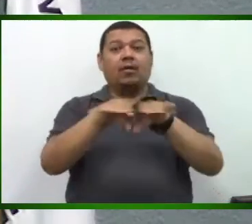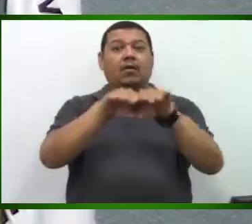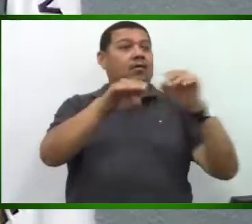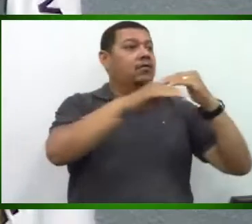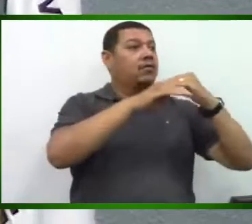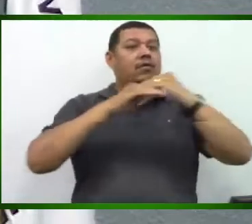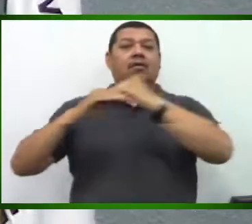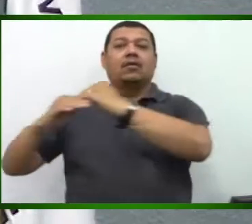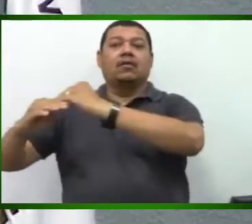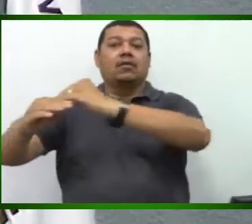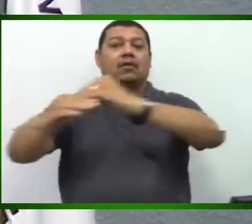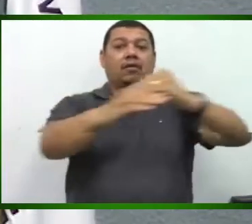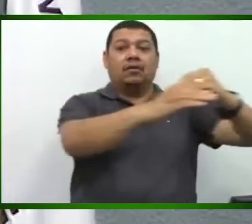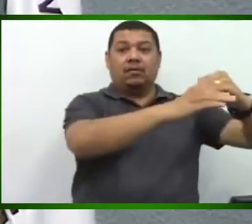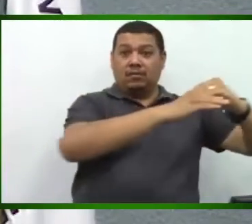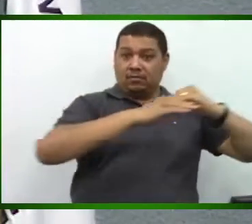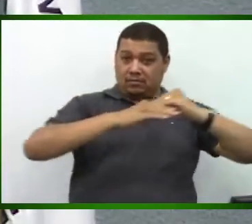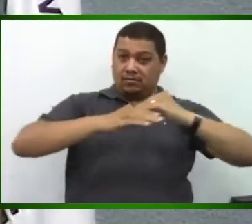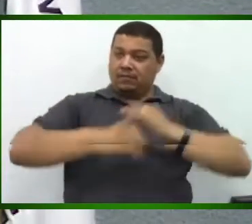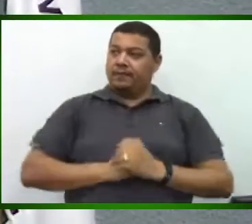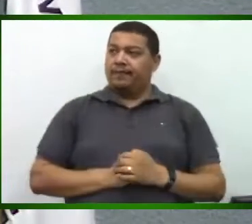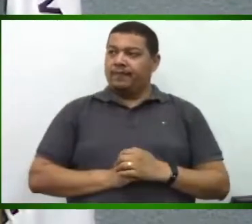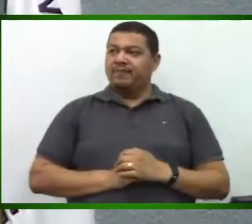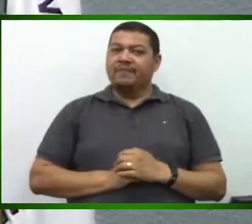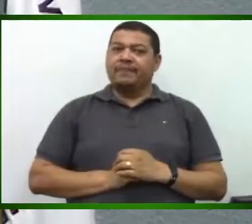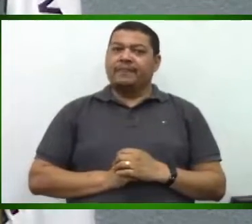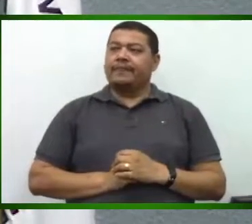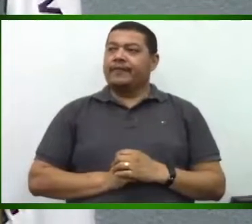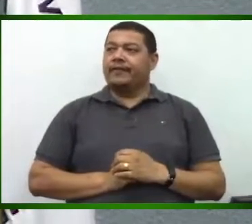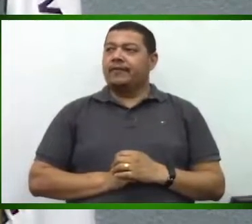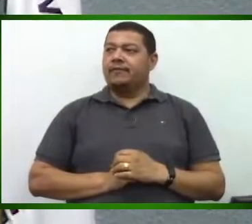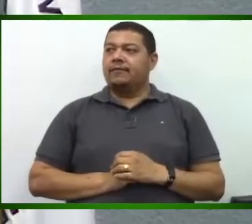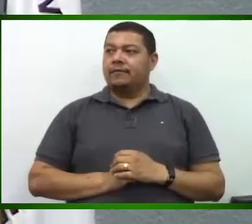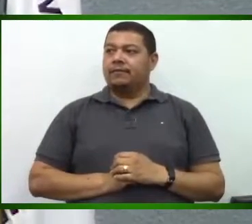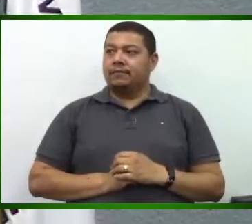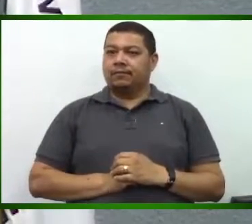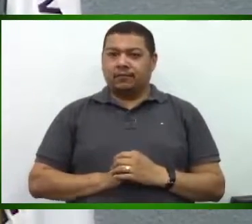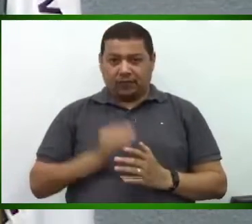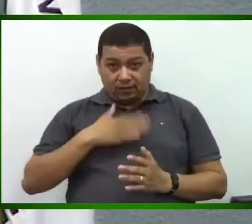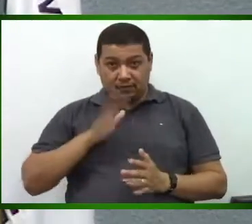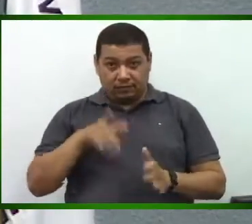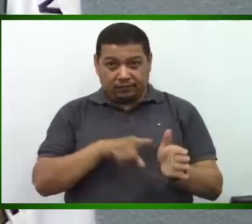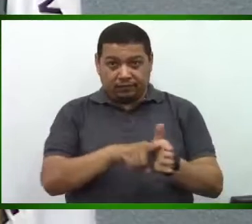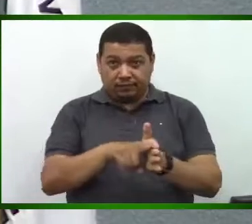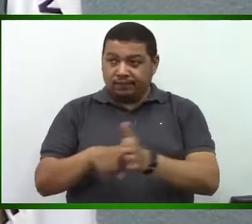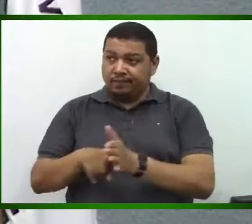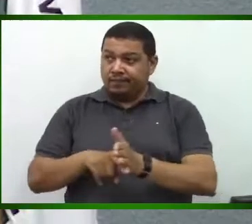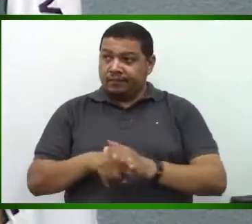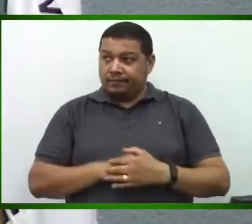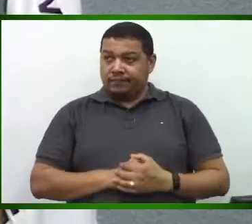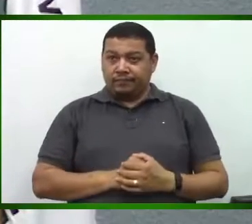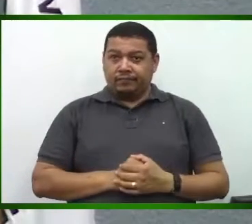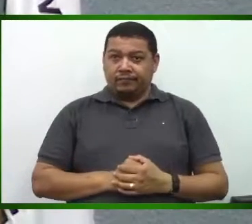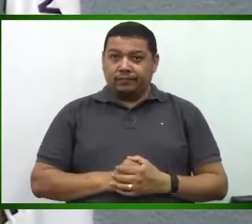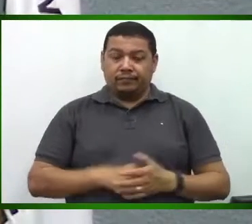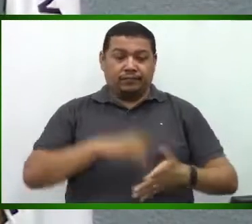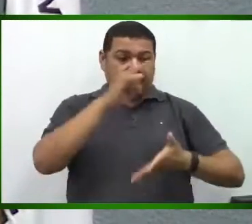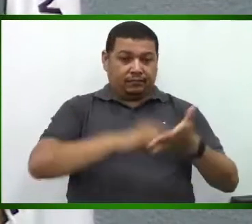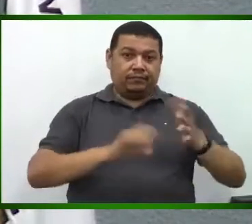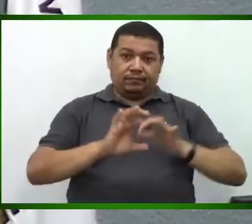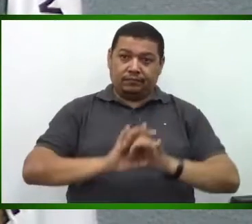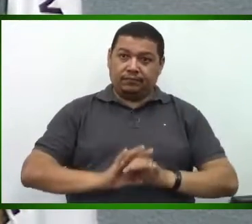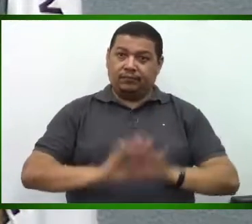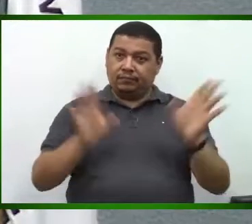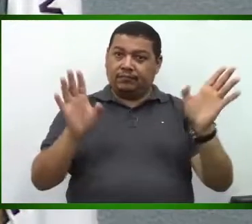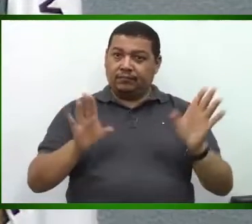de quem seja. E outra coisa, estive pesquisando, a concessão daquela empresa,